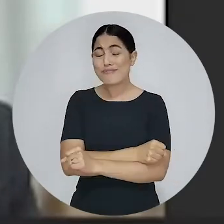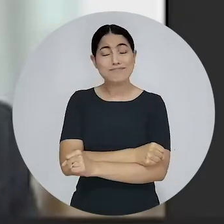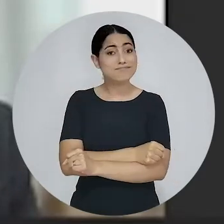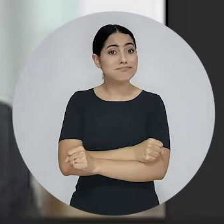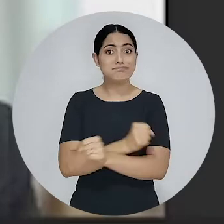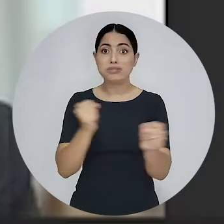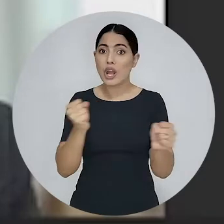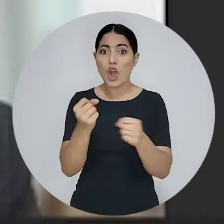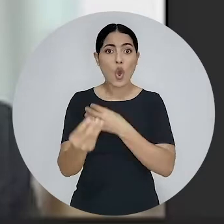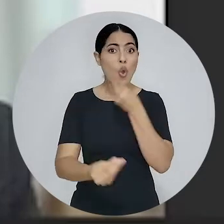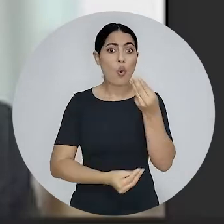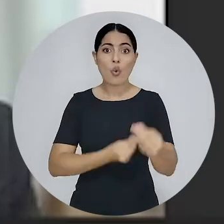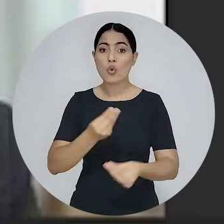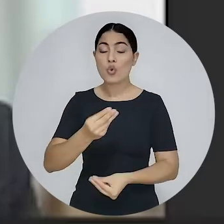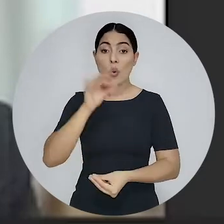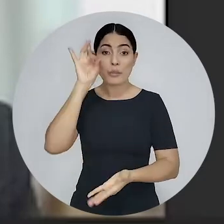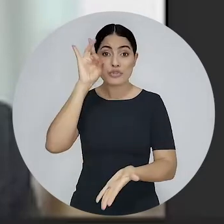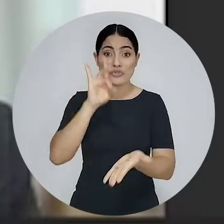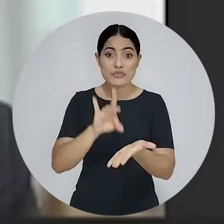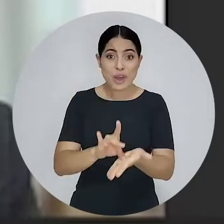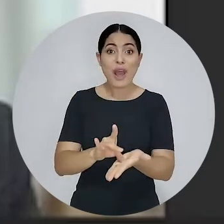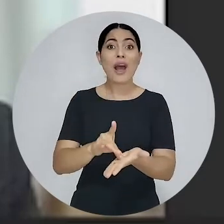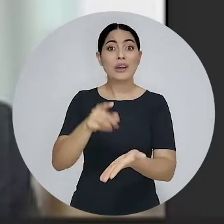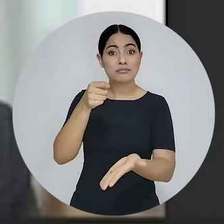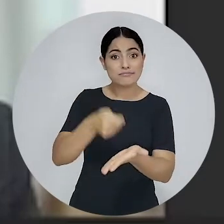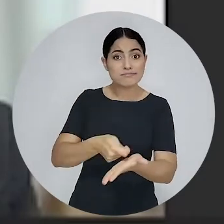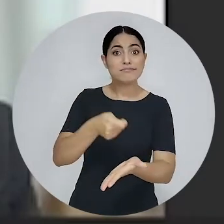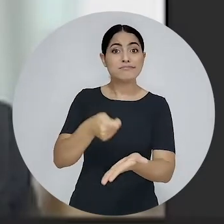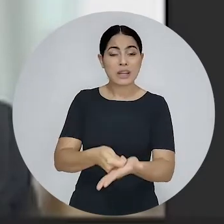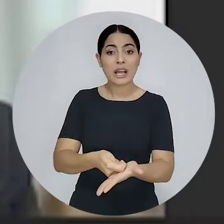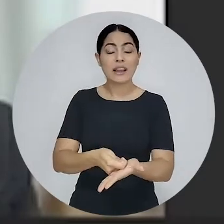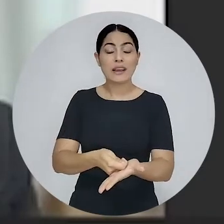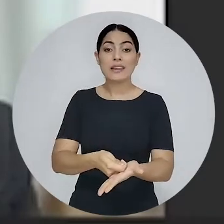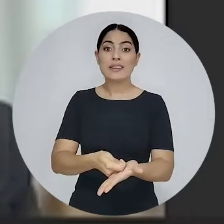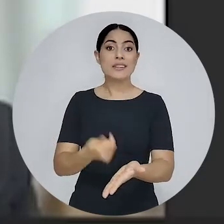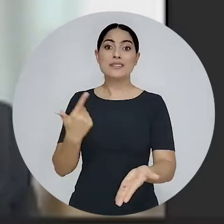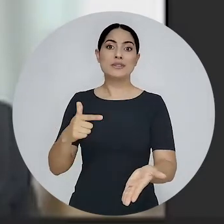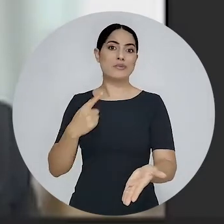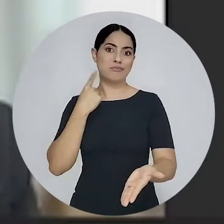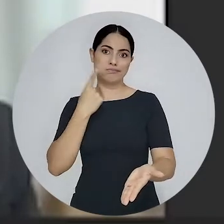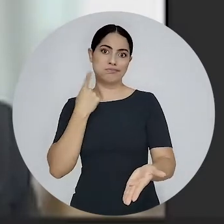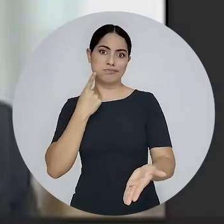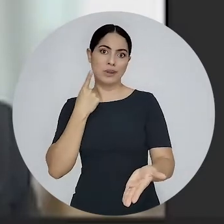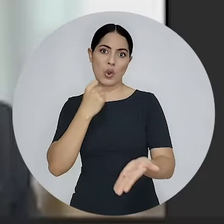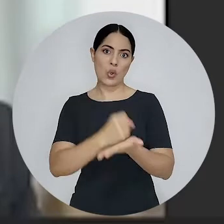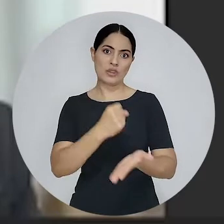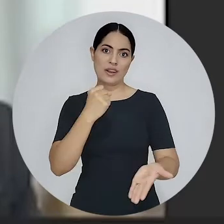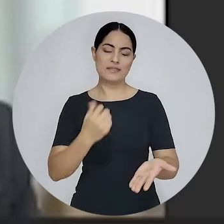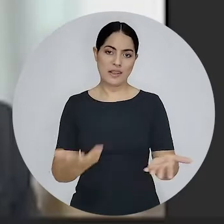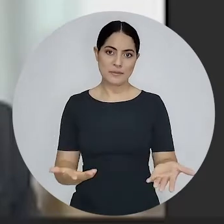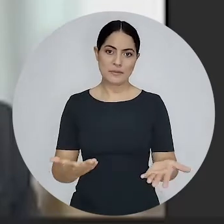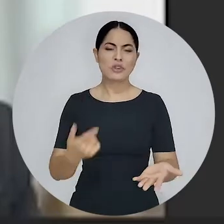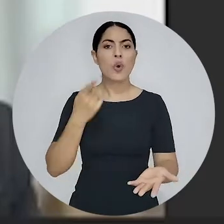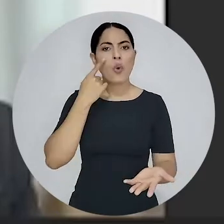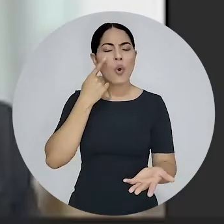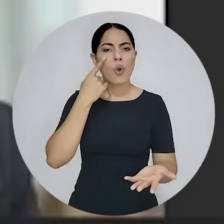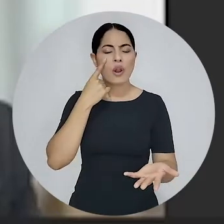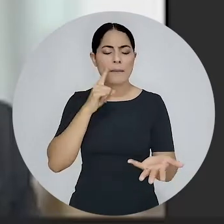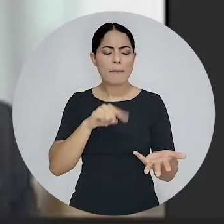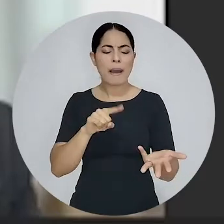impossível você não manter as obrigações em dia se você não contratar um advogado.